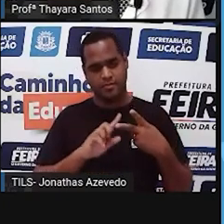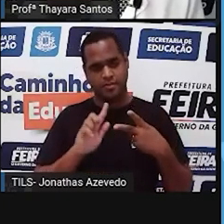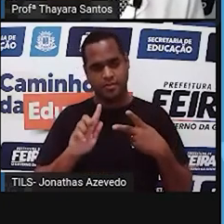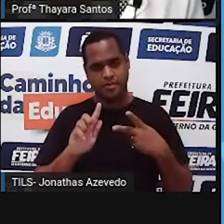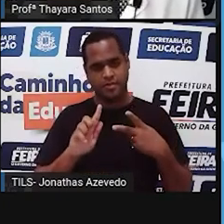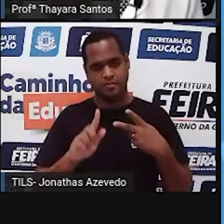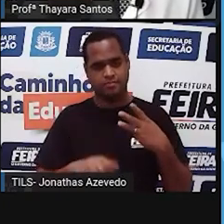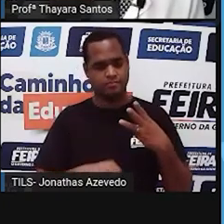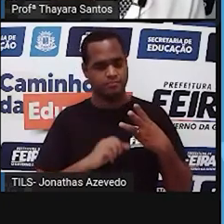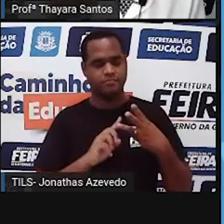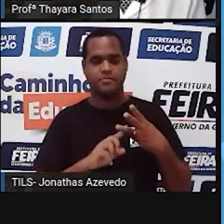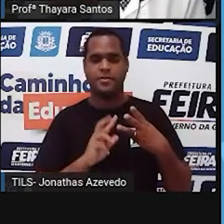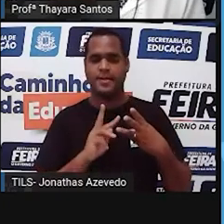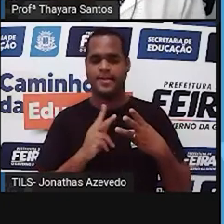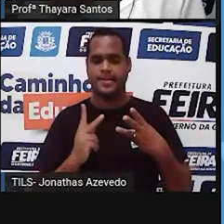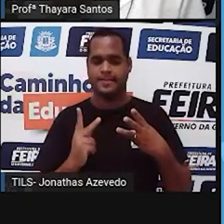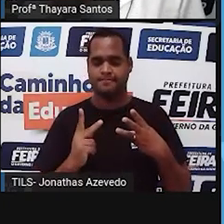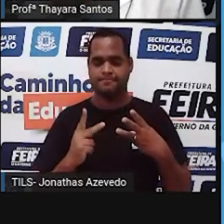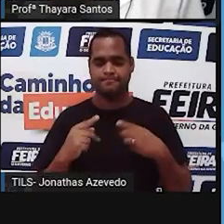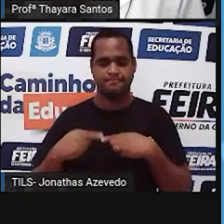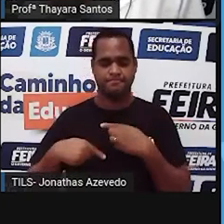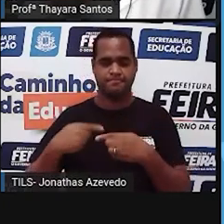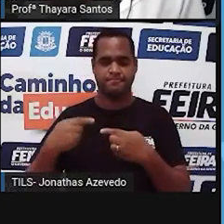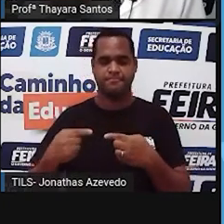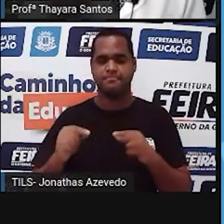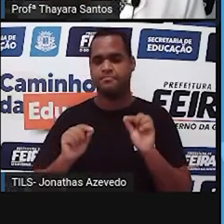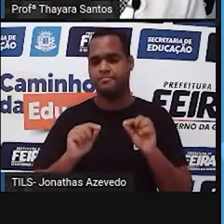B, gene. Ou letra C, hereditariedade.